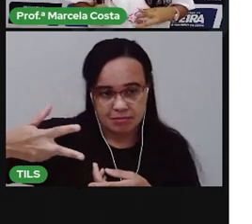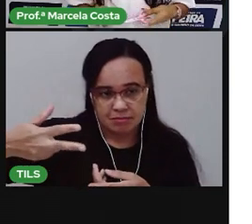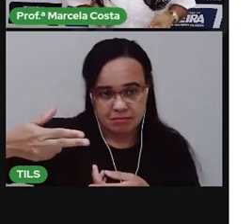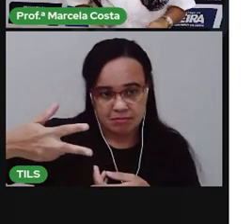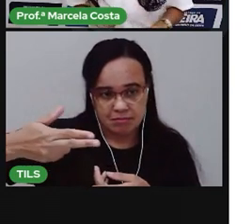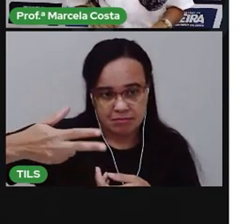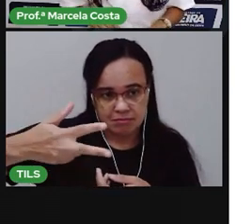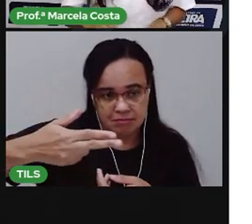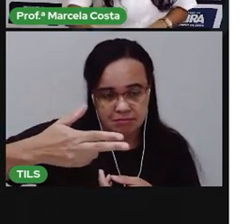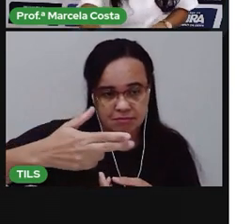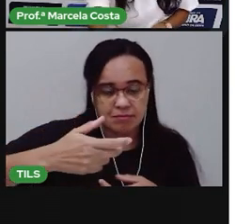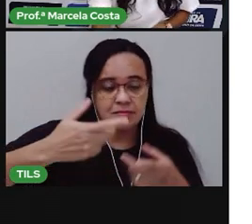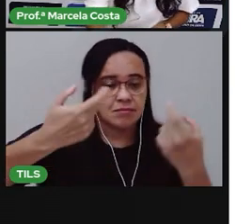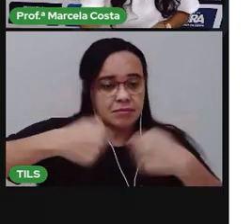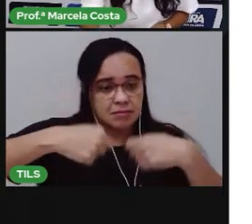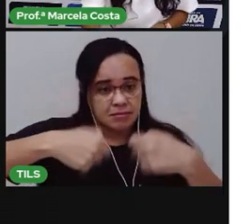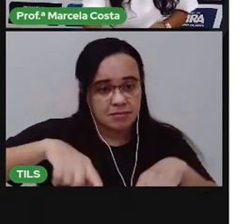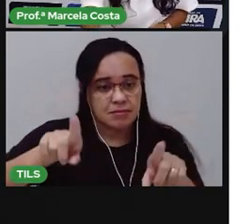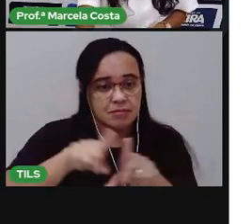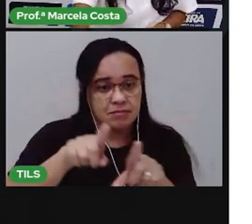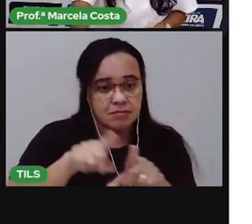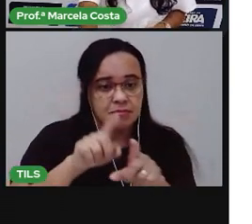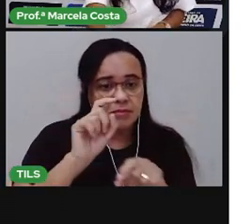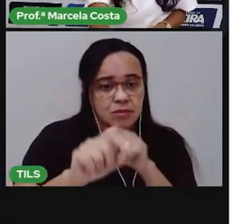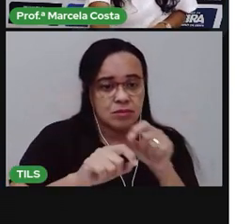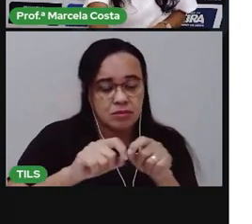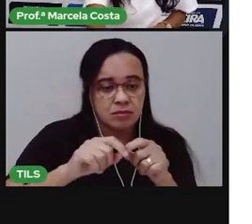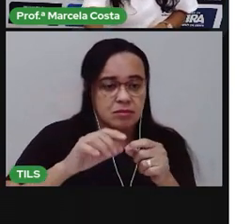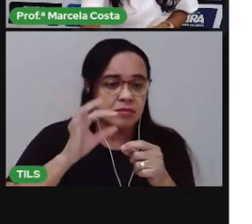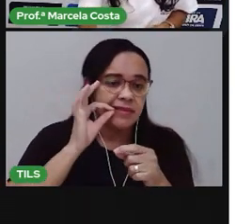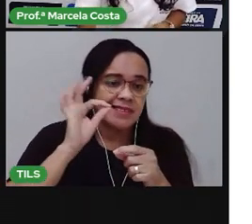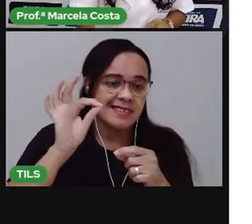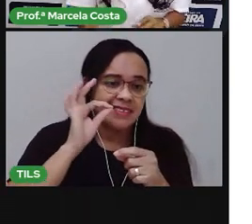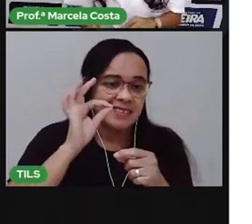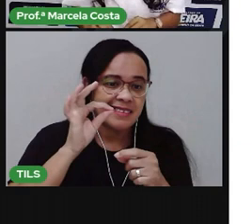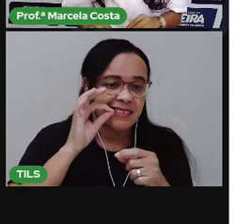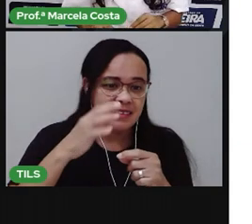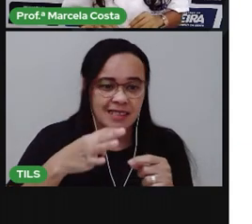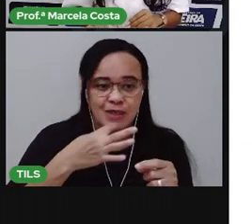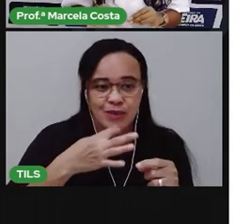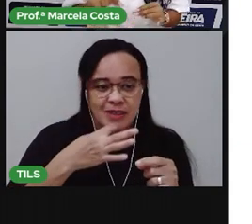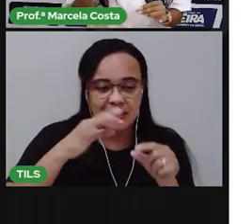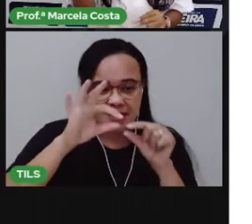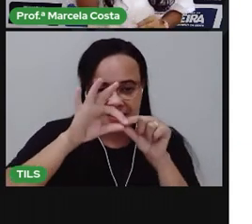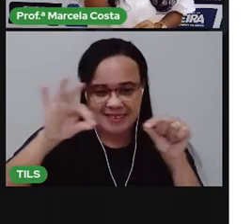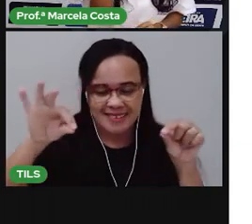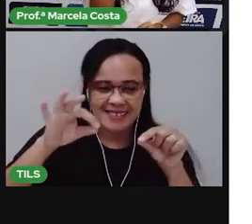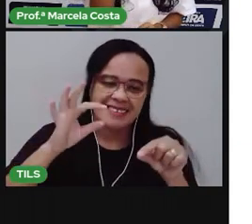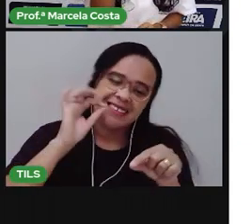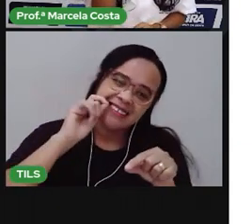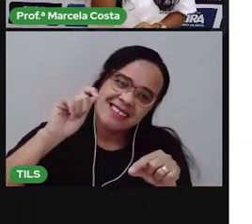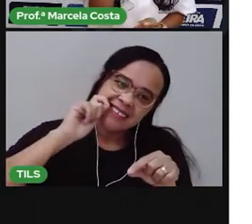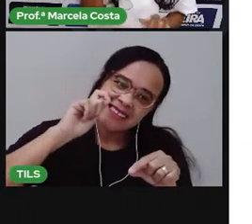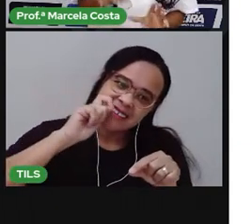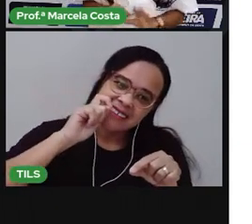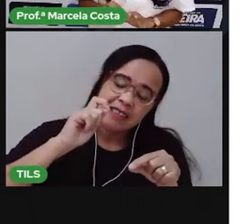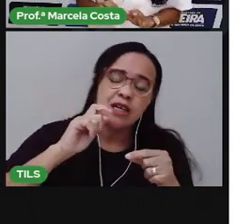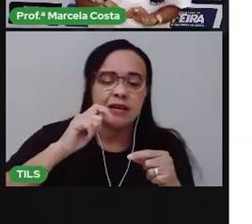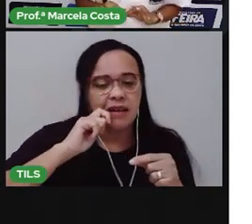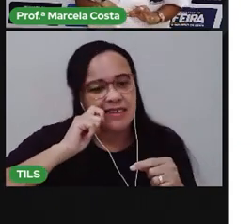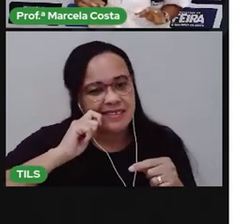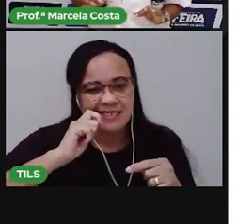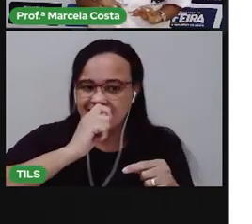E vai precisar também de um palito de dente. Ó, esse palitinho aqui.